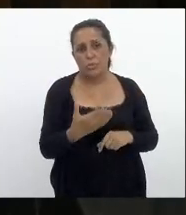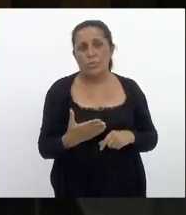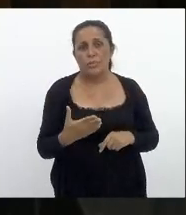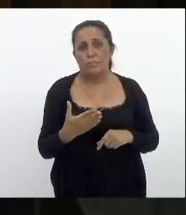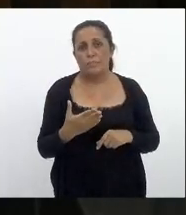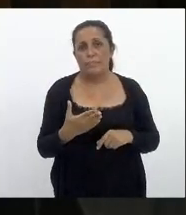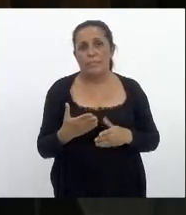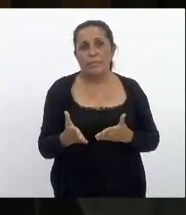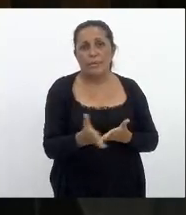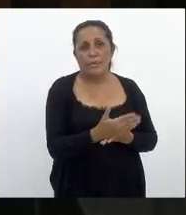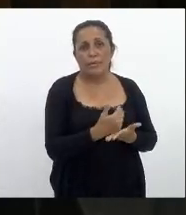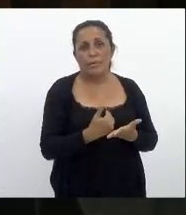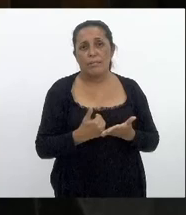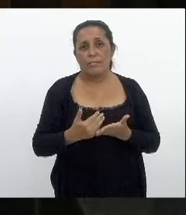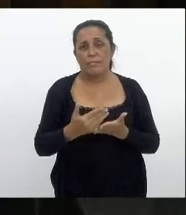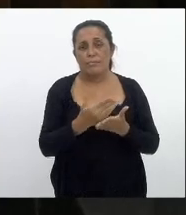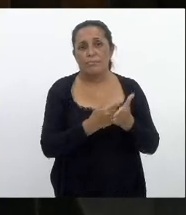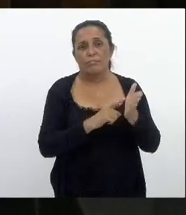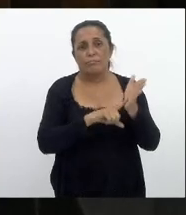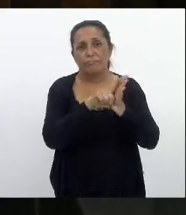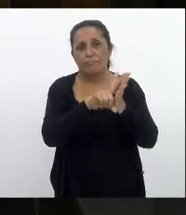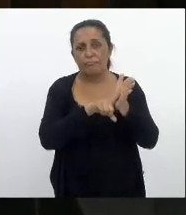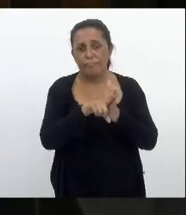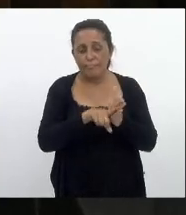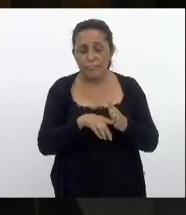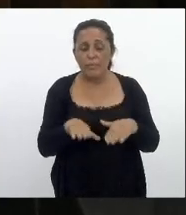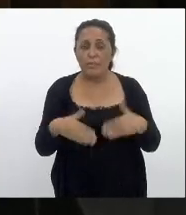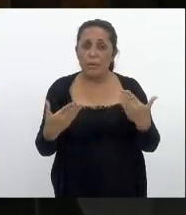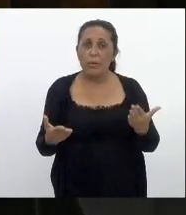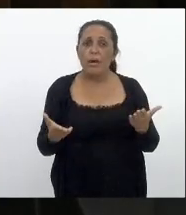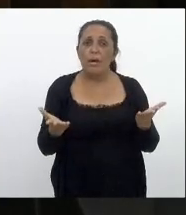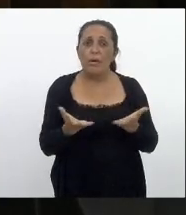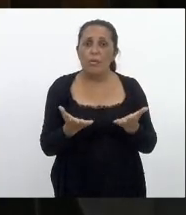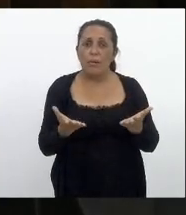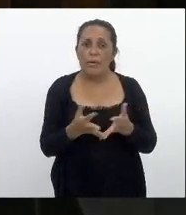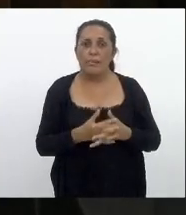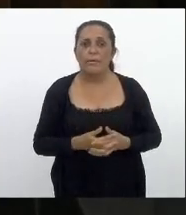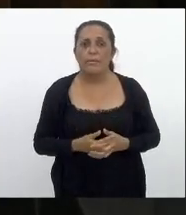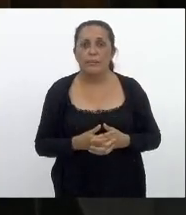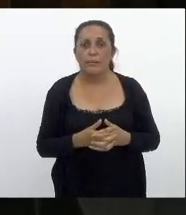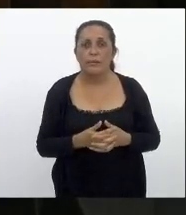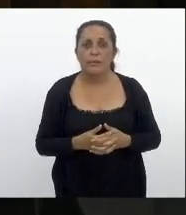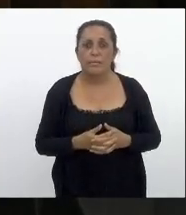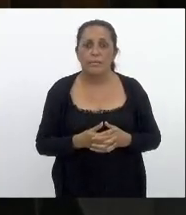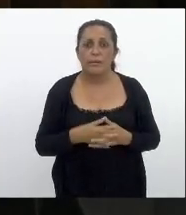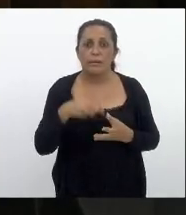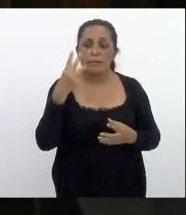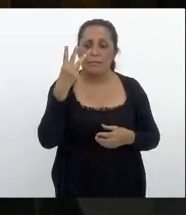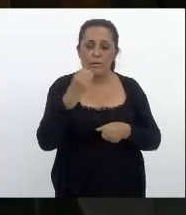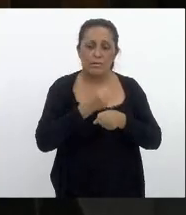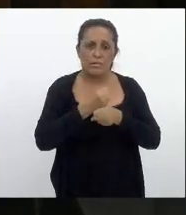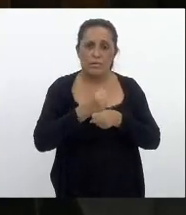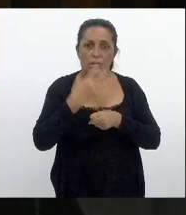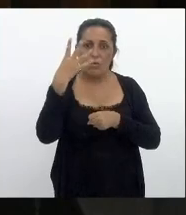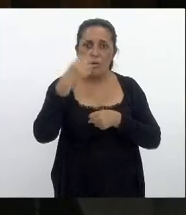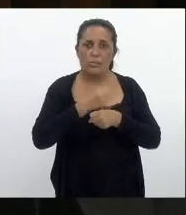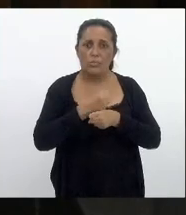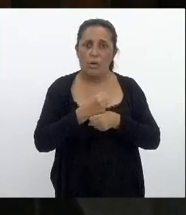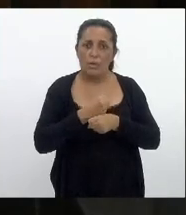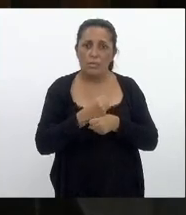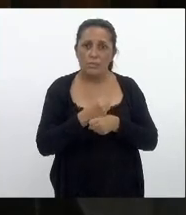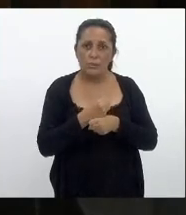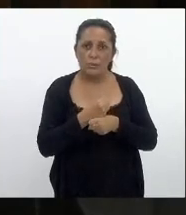regime de recuperação fiscal e aí agora passado três anos quatro anos